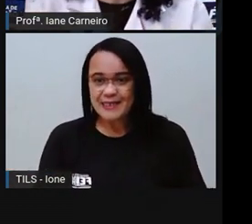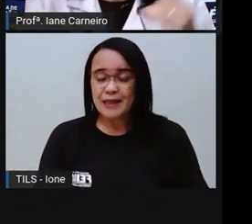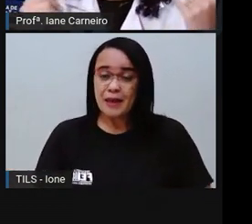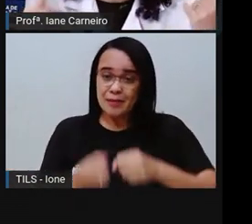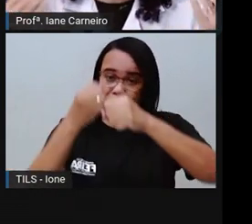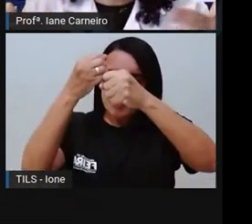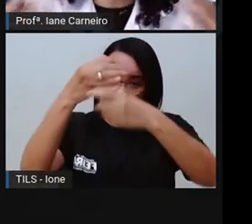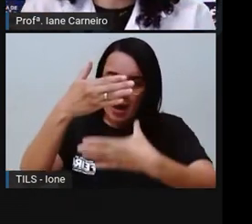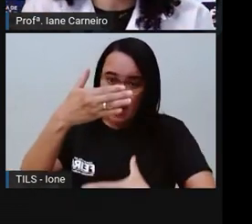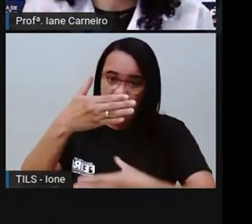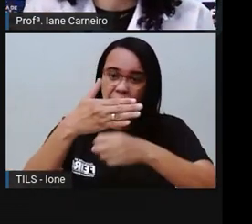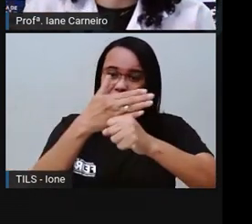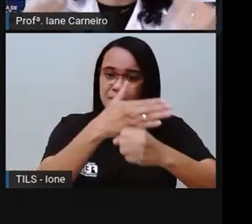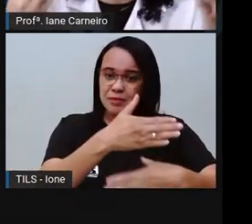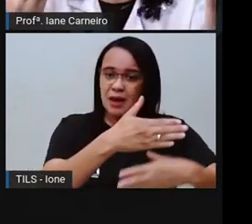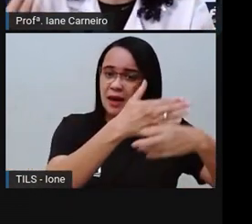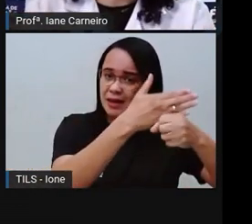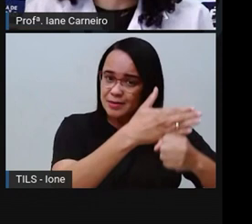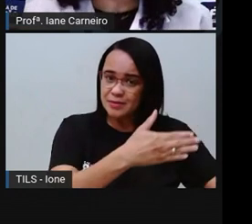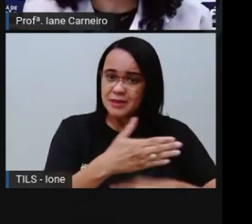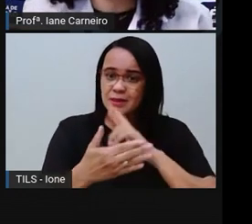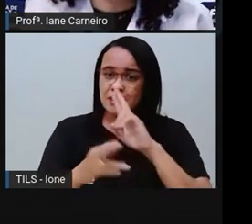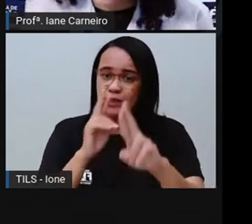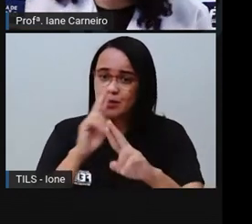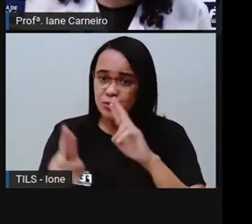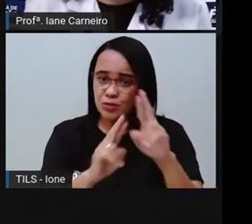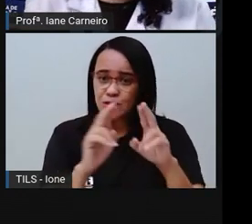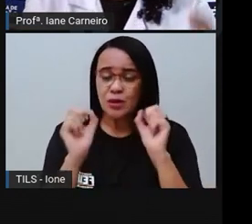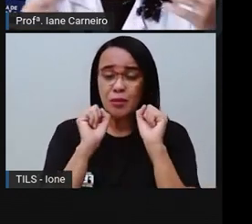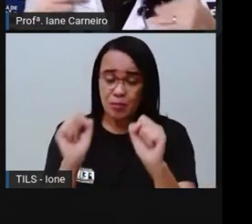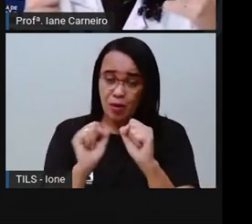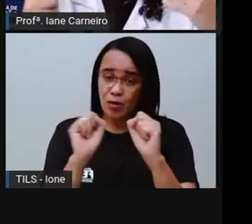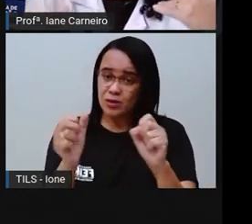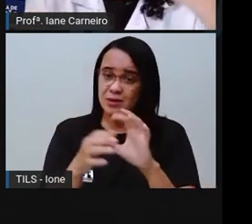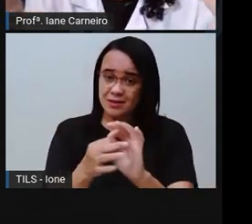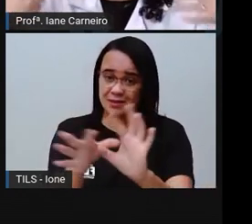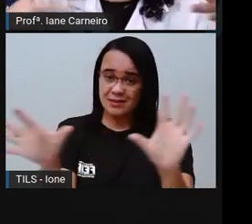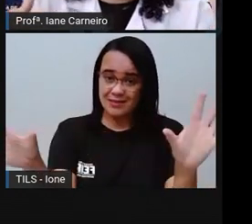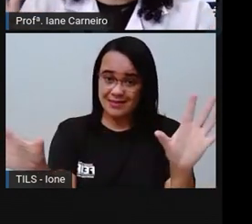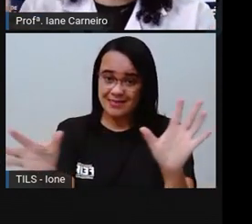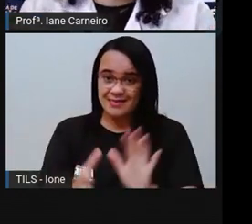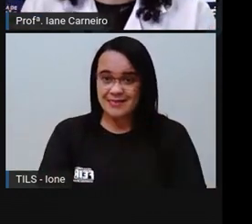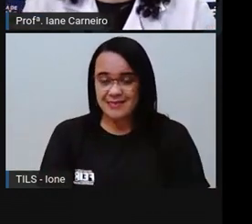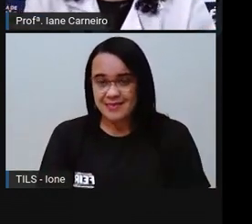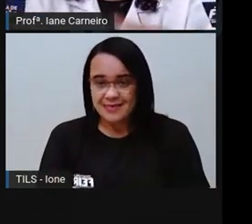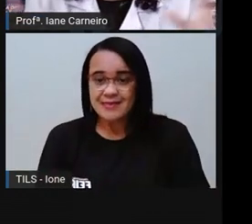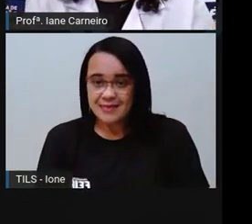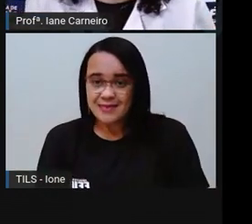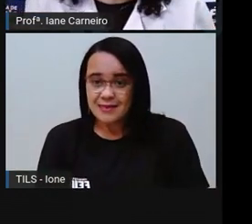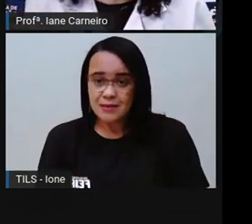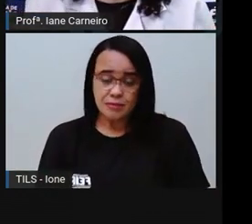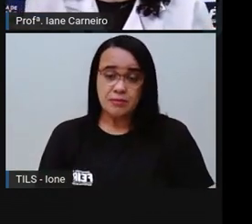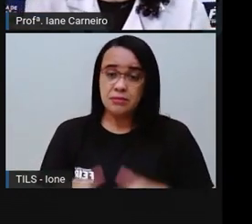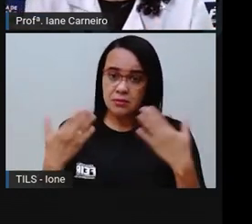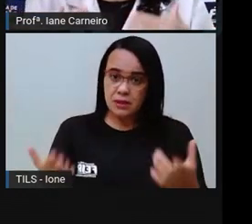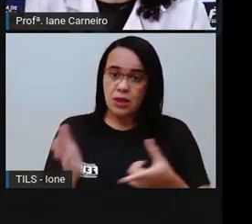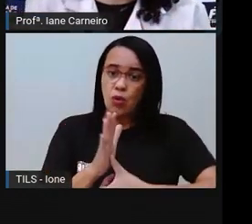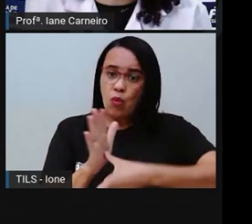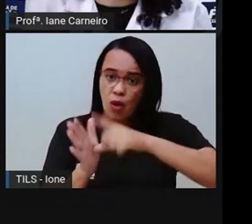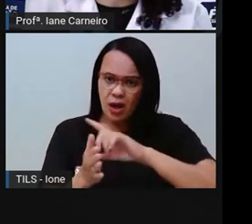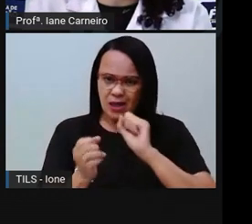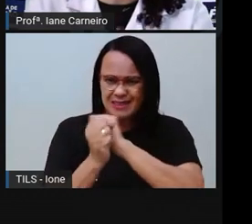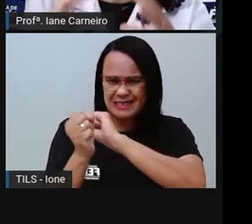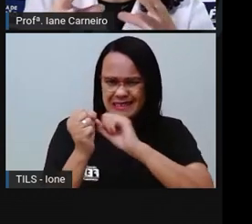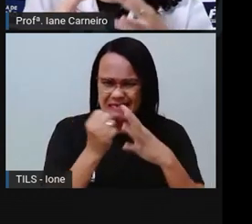chat. Quais são os lugares que vocês frequentam, né? Antes da pandemia, a gente saía muito pra diversos lugares. Agora,